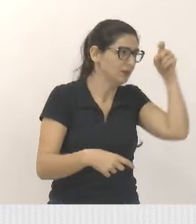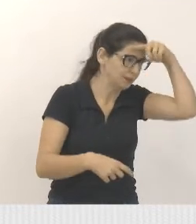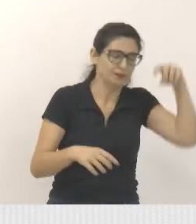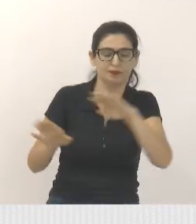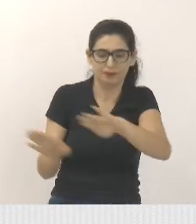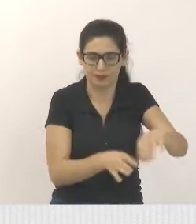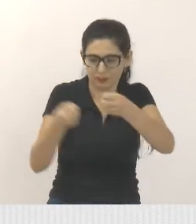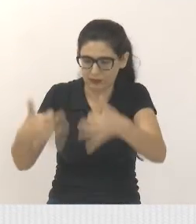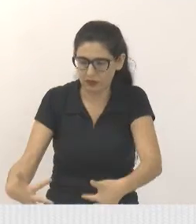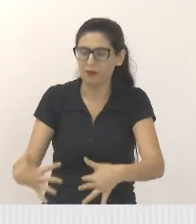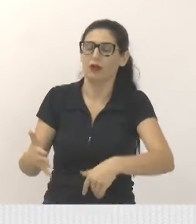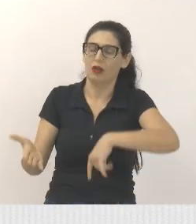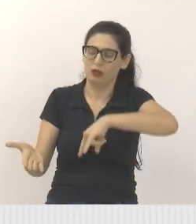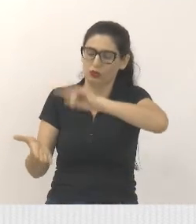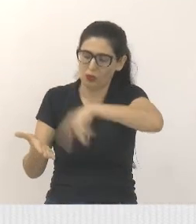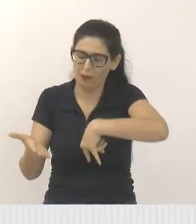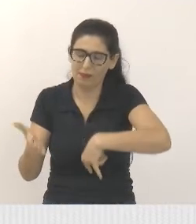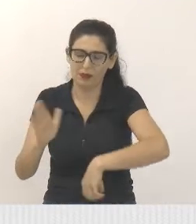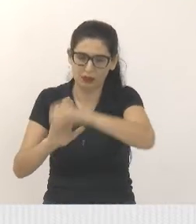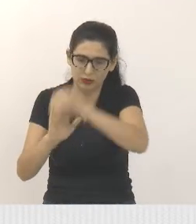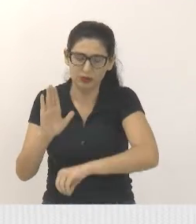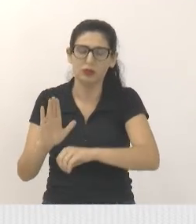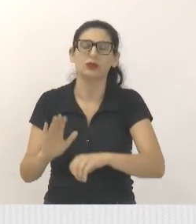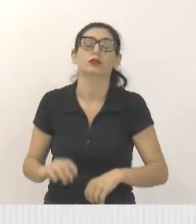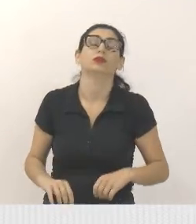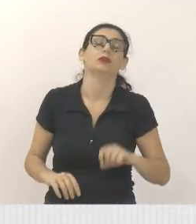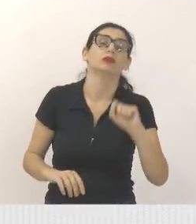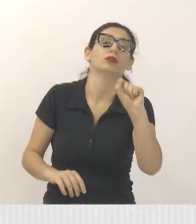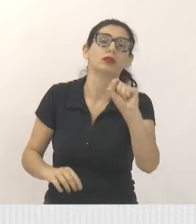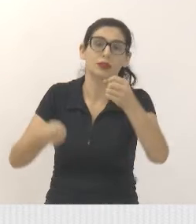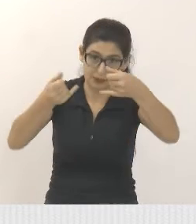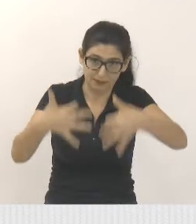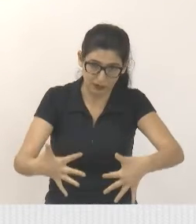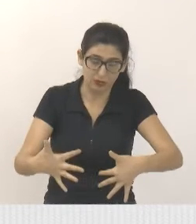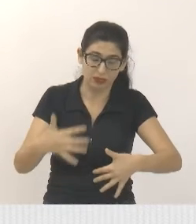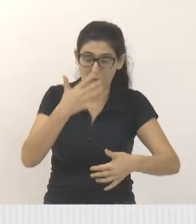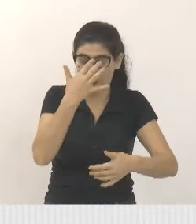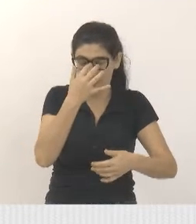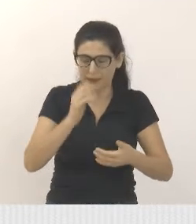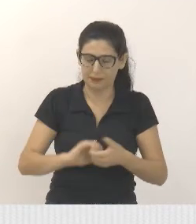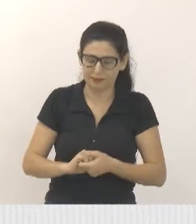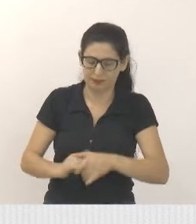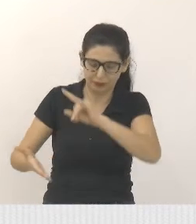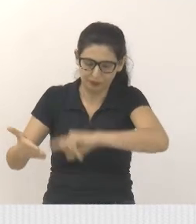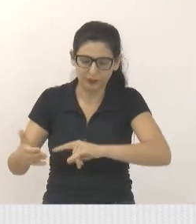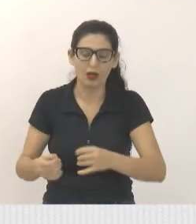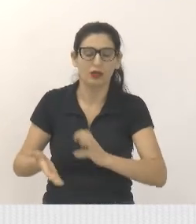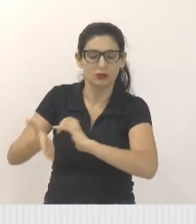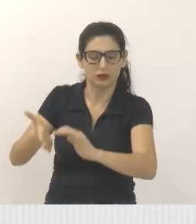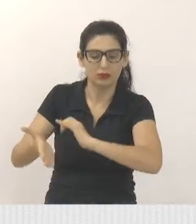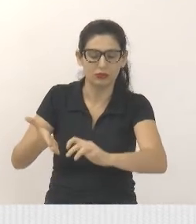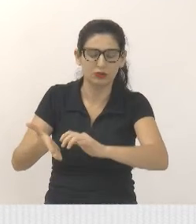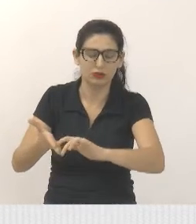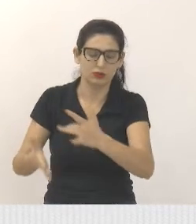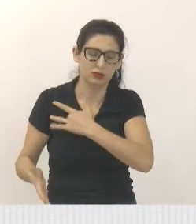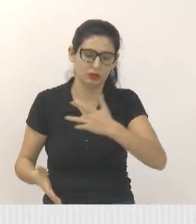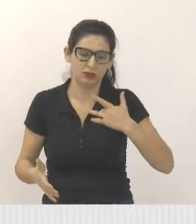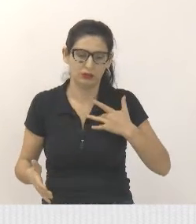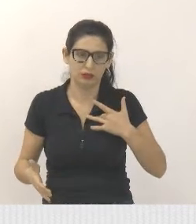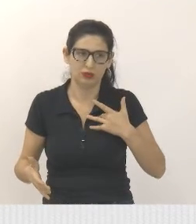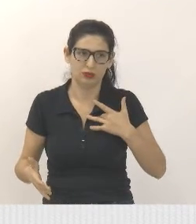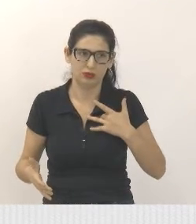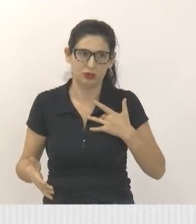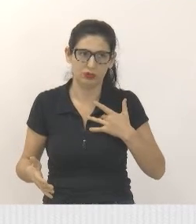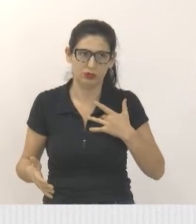-se o presidente para informá-la sobre a indicação, conforme informação da Secretaria de Saúde. Presidente, por favor, só